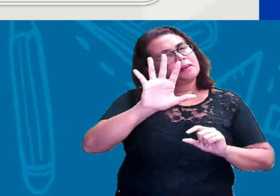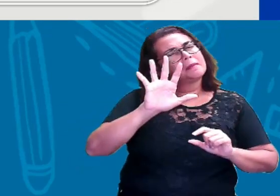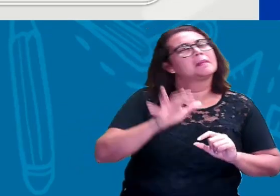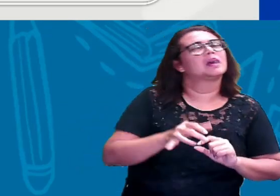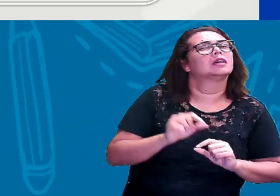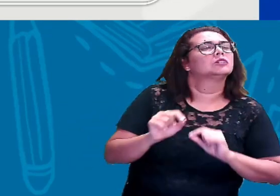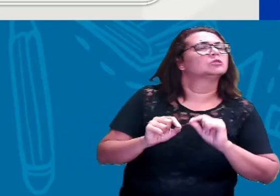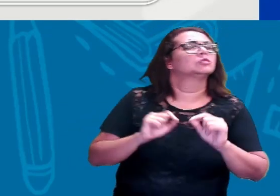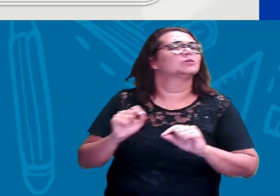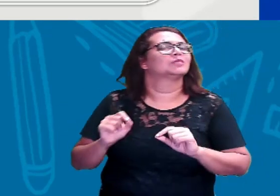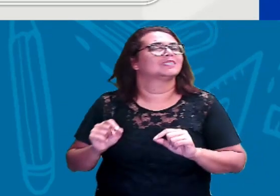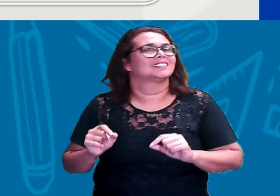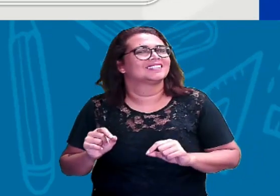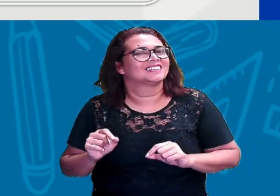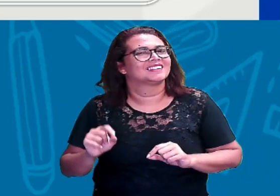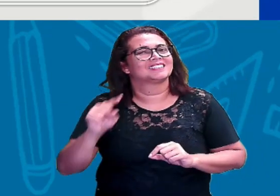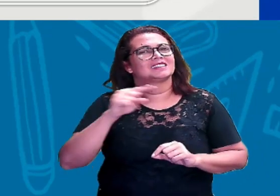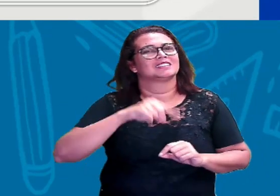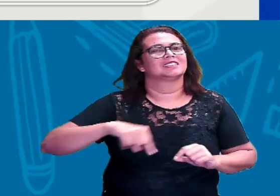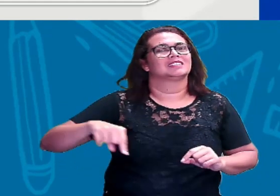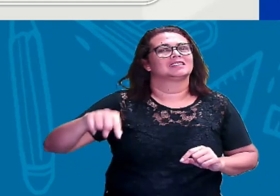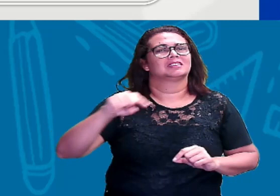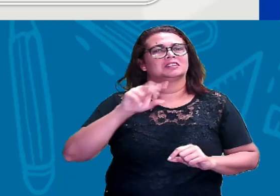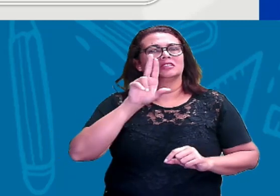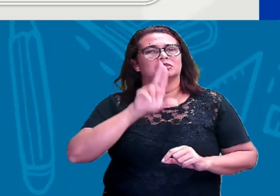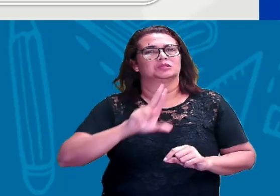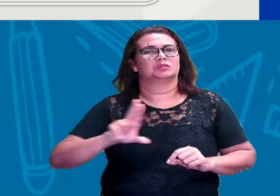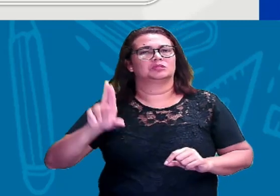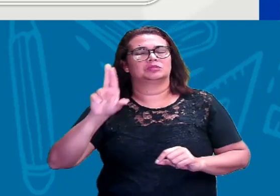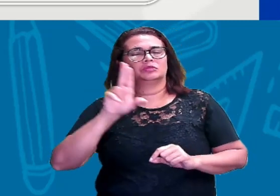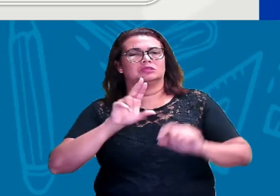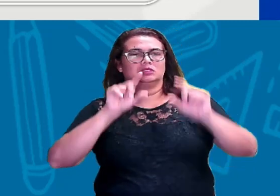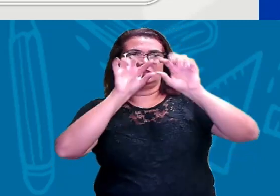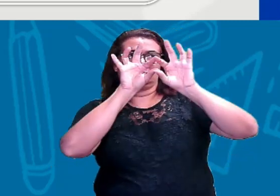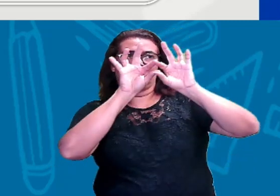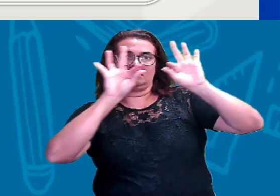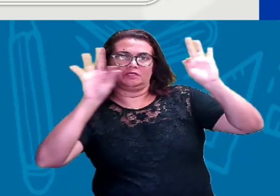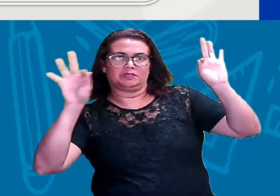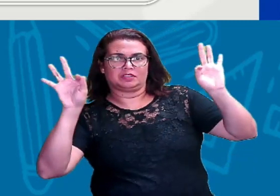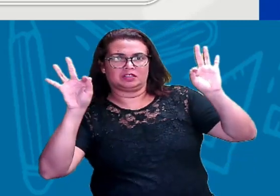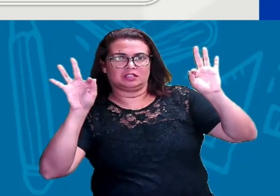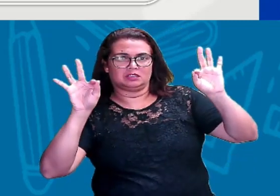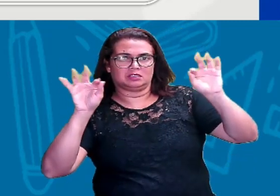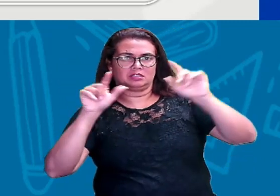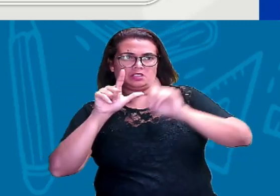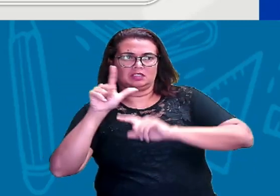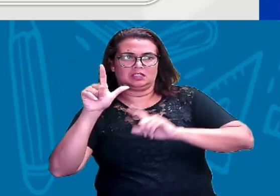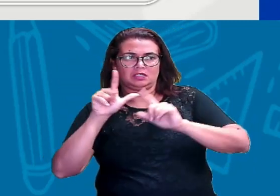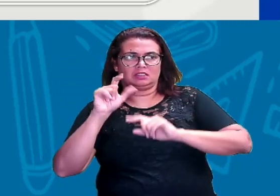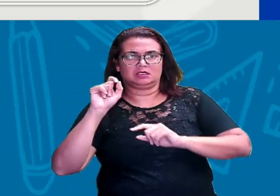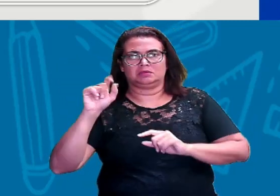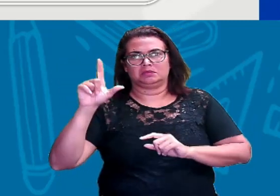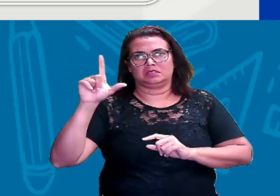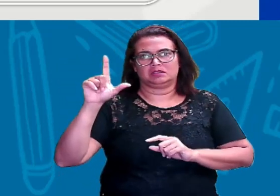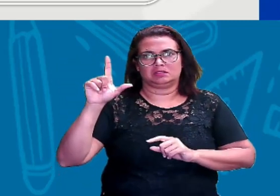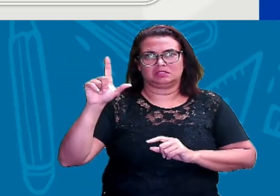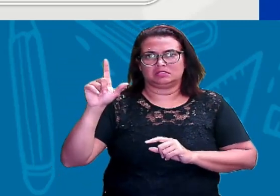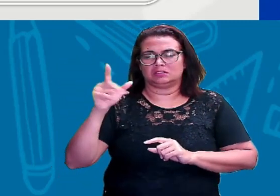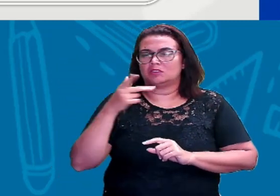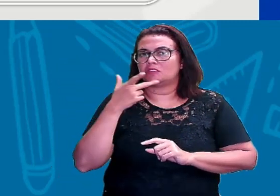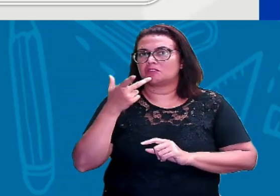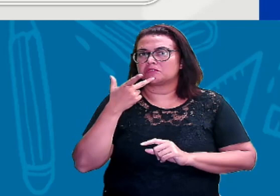coisa, quando a gente está usando dentro de uma frase a letra maiúscula, a gente não chama de